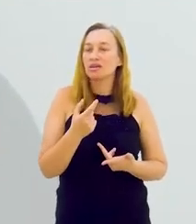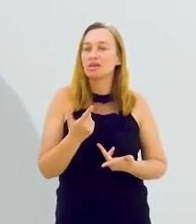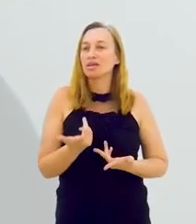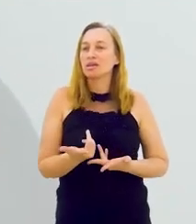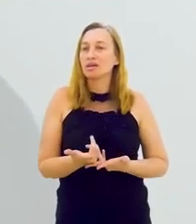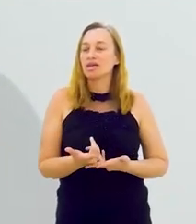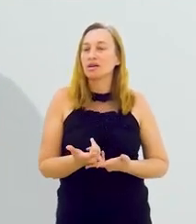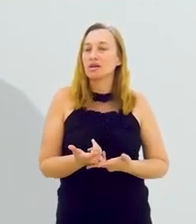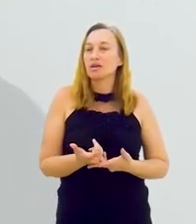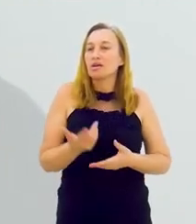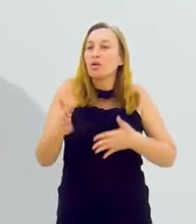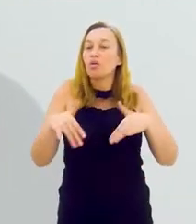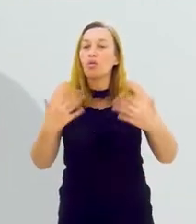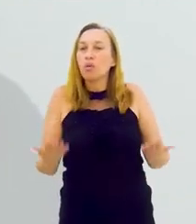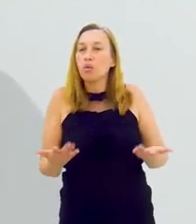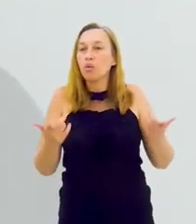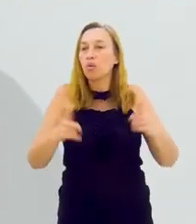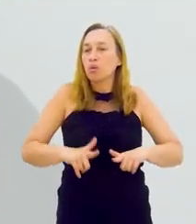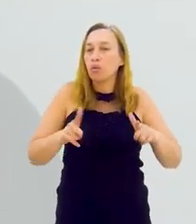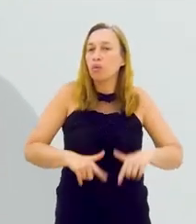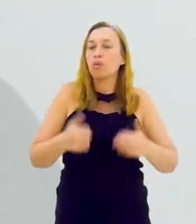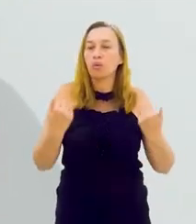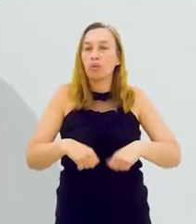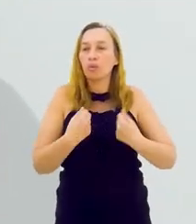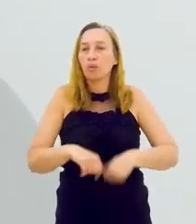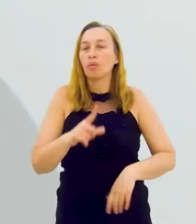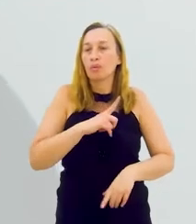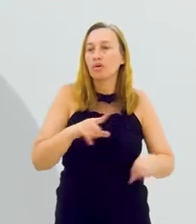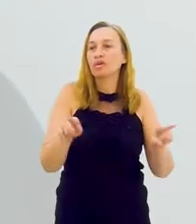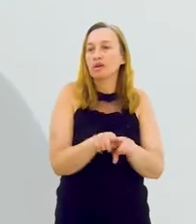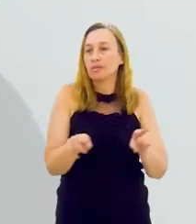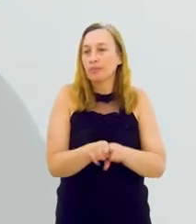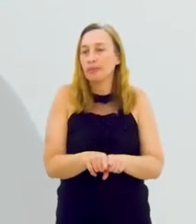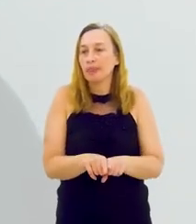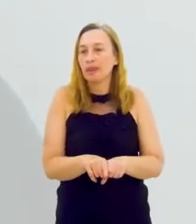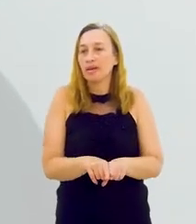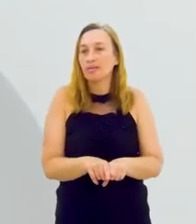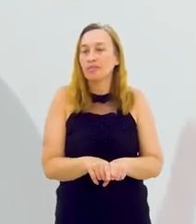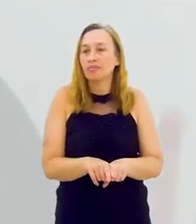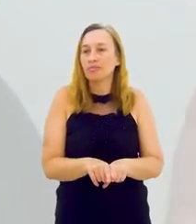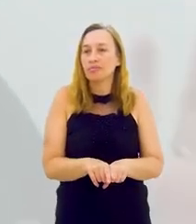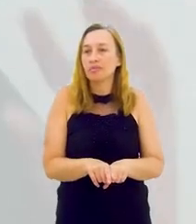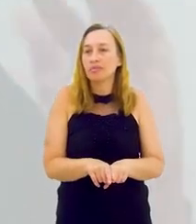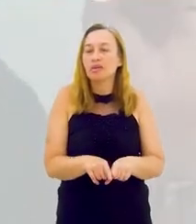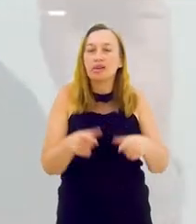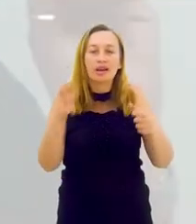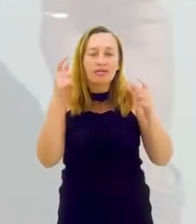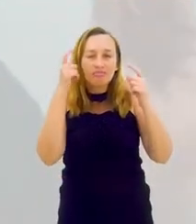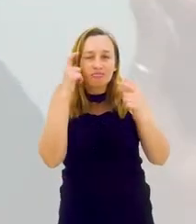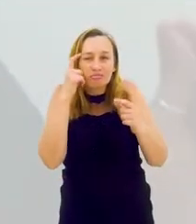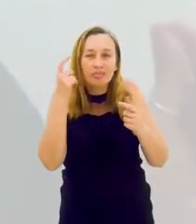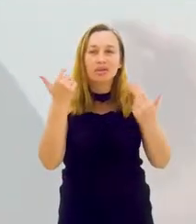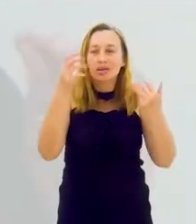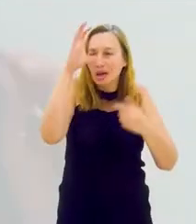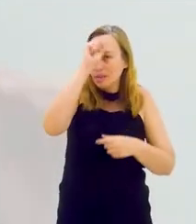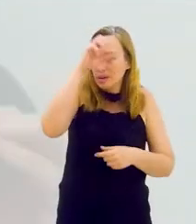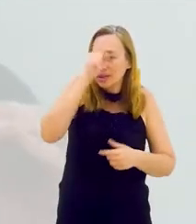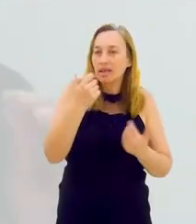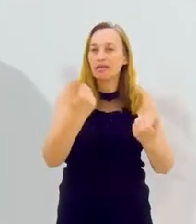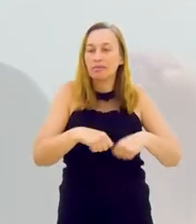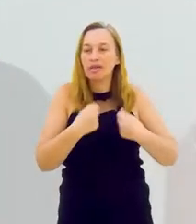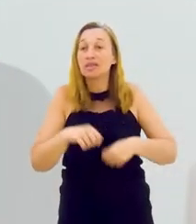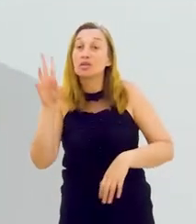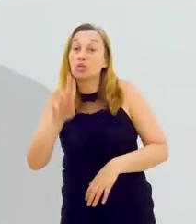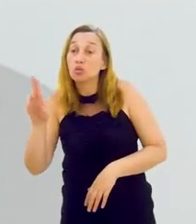usa-se muito o termo soft skills. Qual o espaço que precisa ter também na nossa caixinha do que